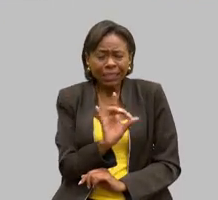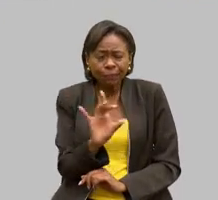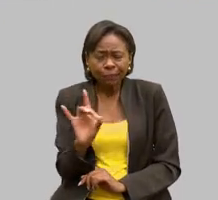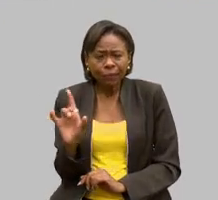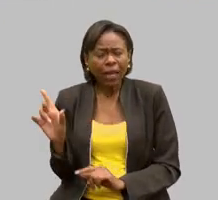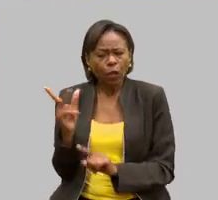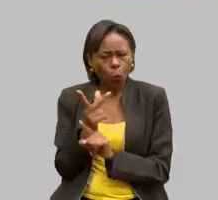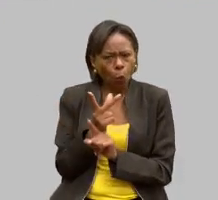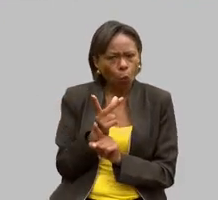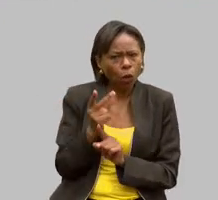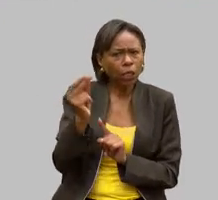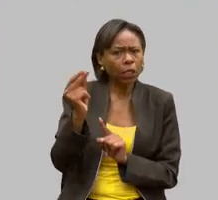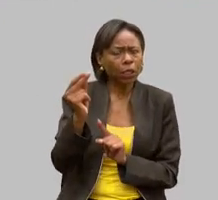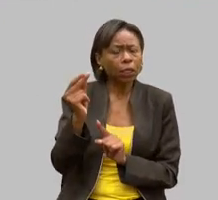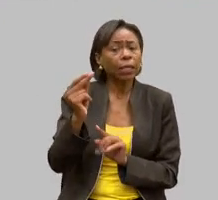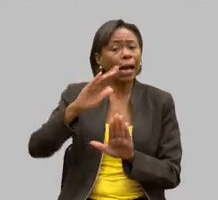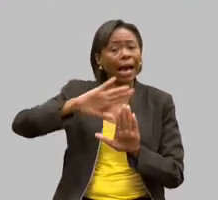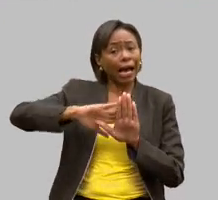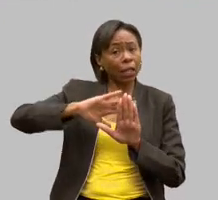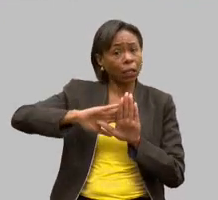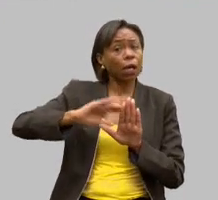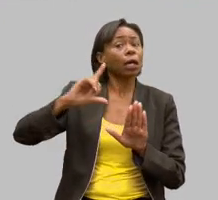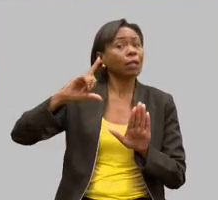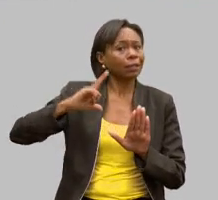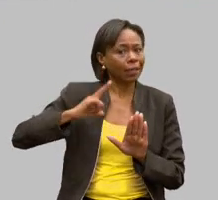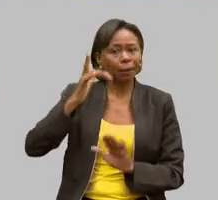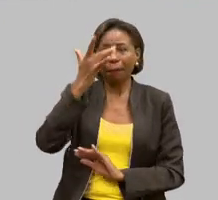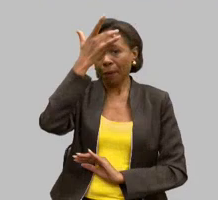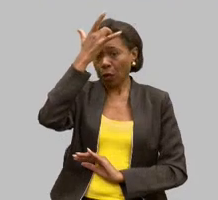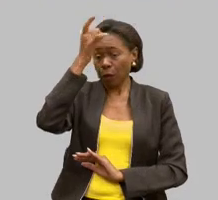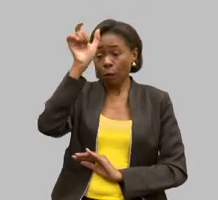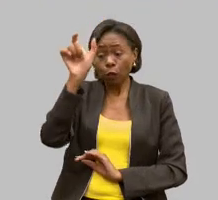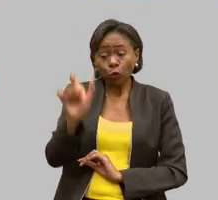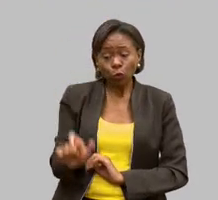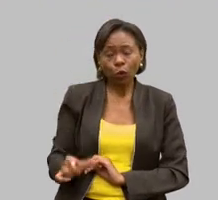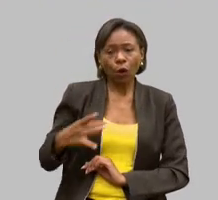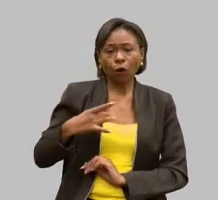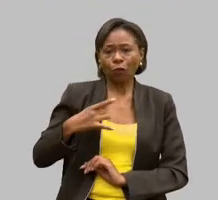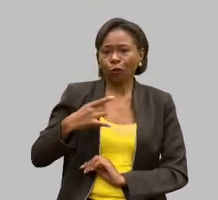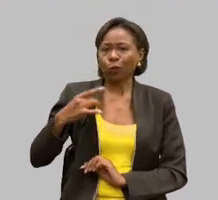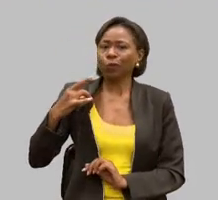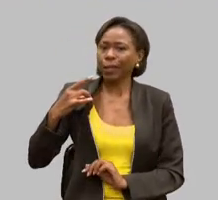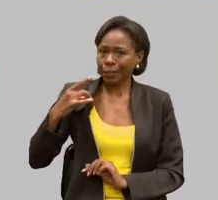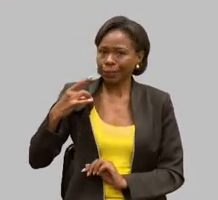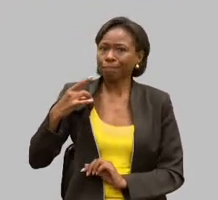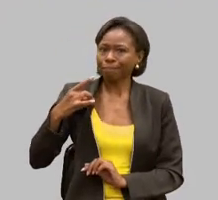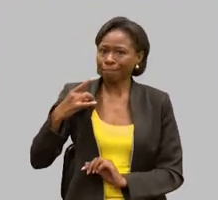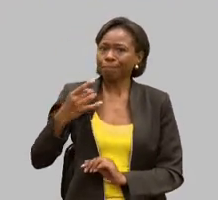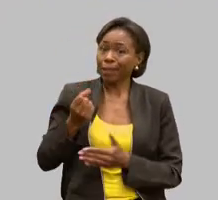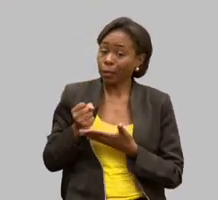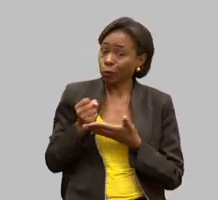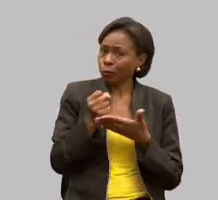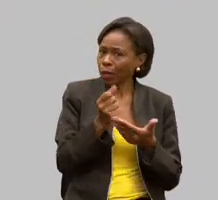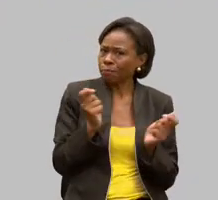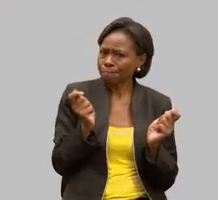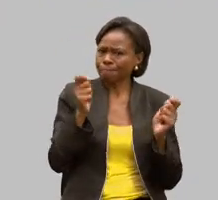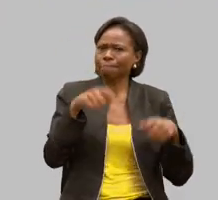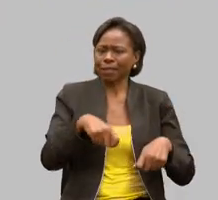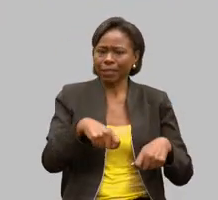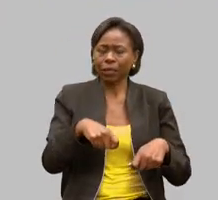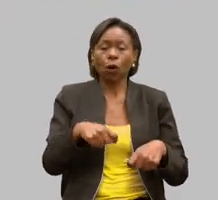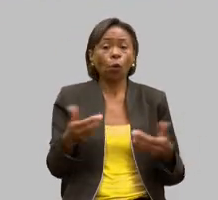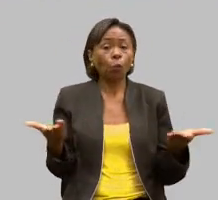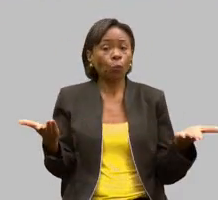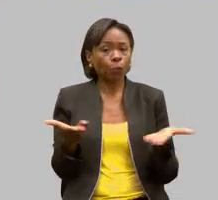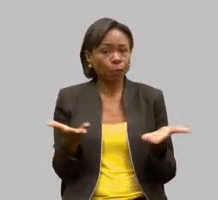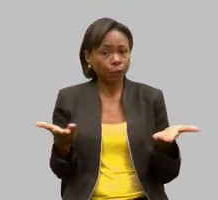voluntário disposto a doar o seu tempo e habilidades para tornar isso possível. Hoje, queremos mais do que nunca